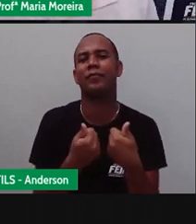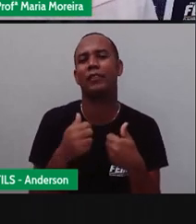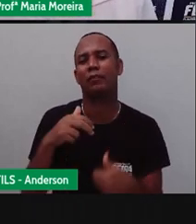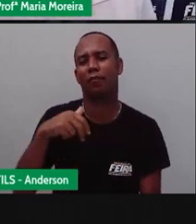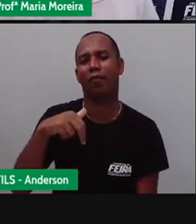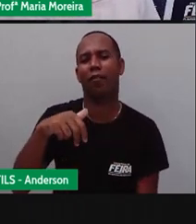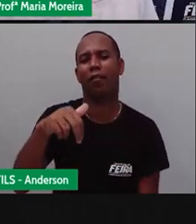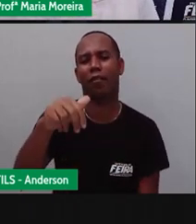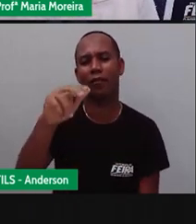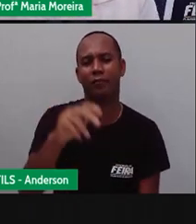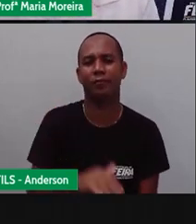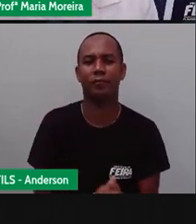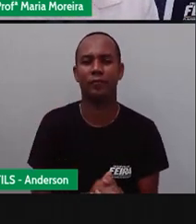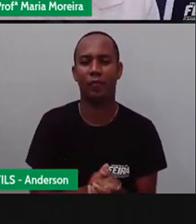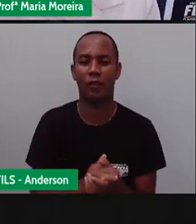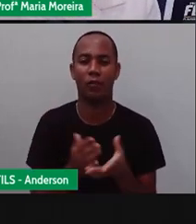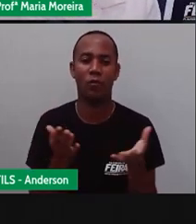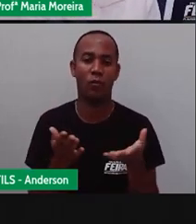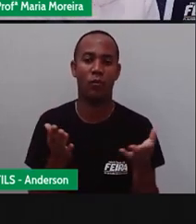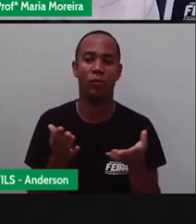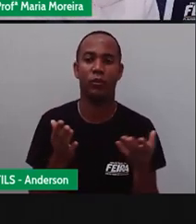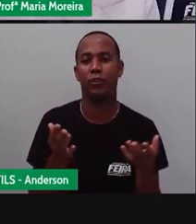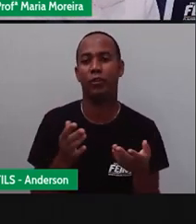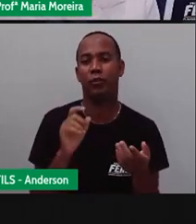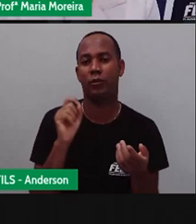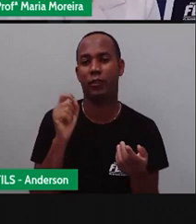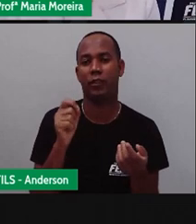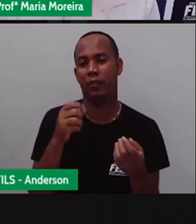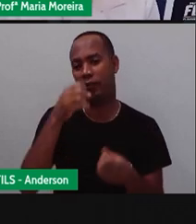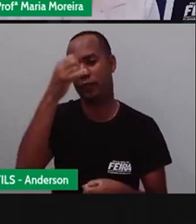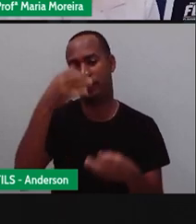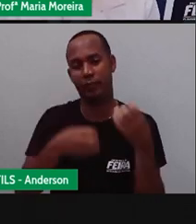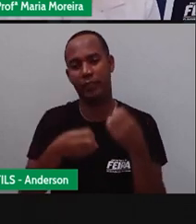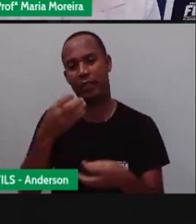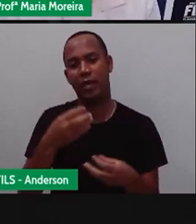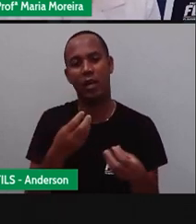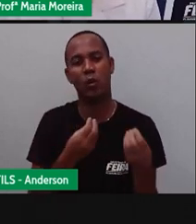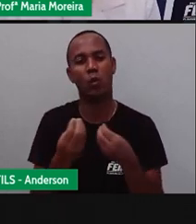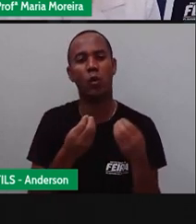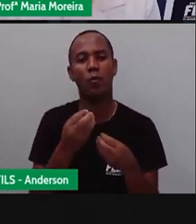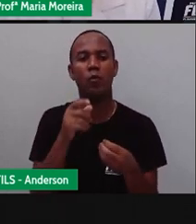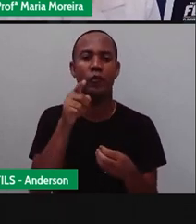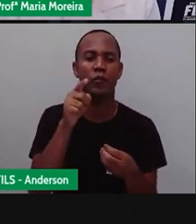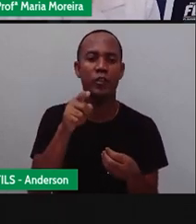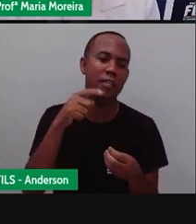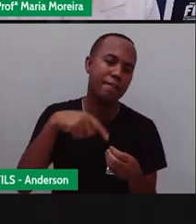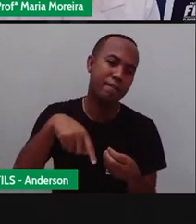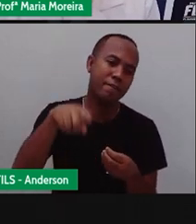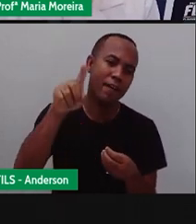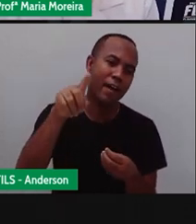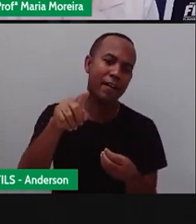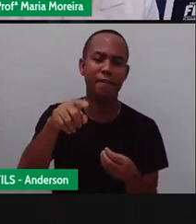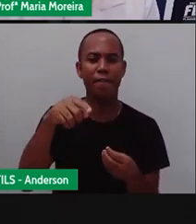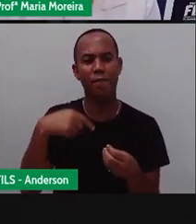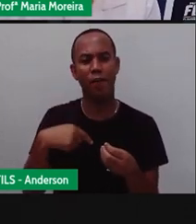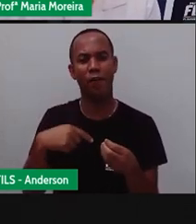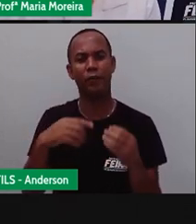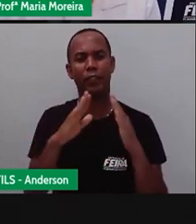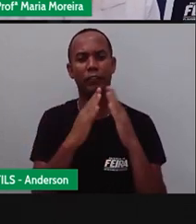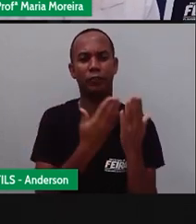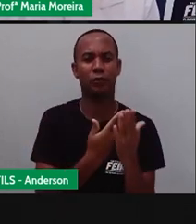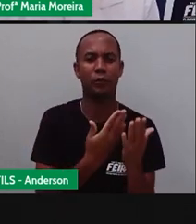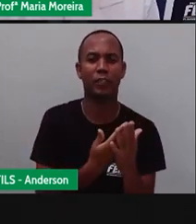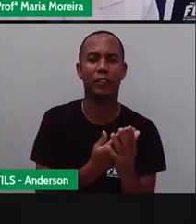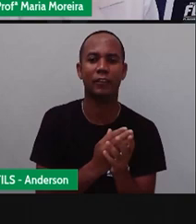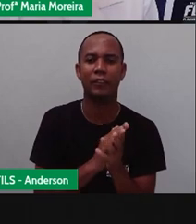Vamos falar aí sobre os nossos meios de locomoção e os meios de locomoção que a gente conhece, né? Anderson conhece